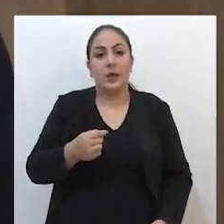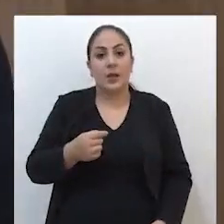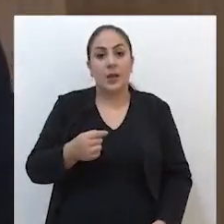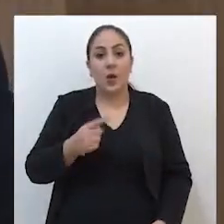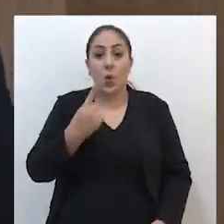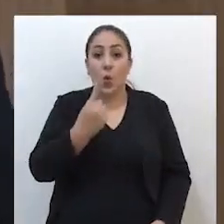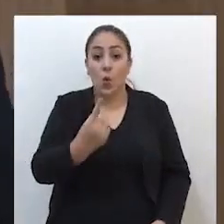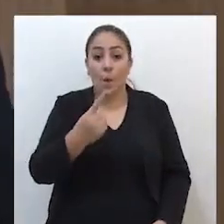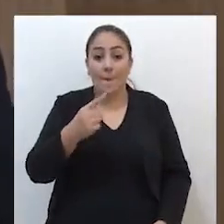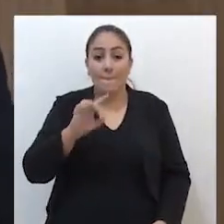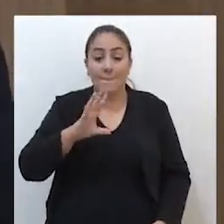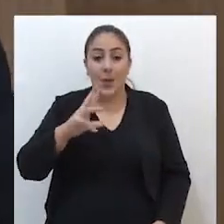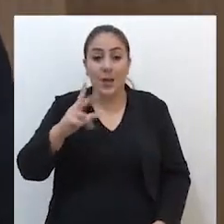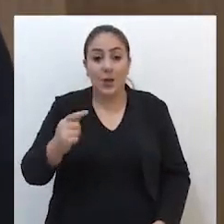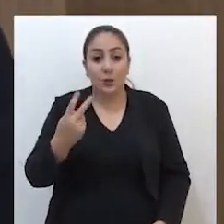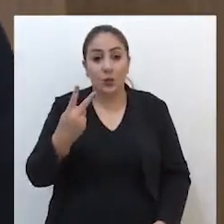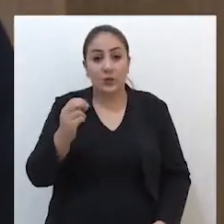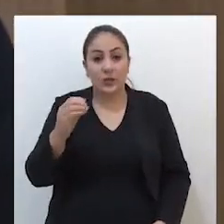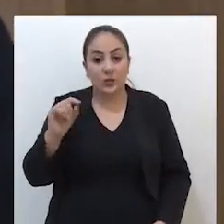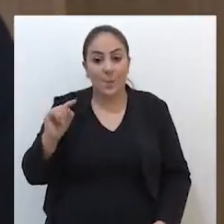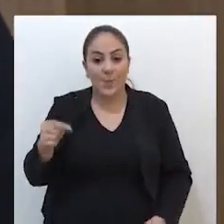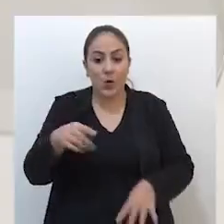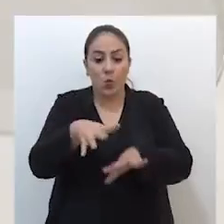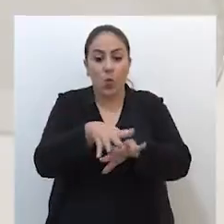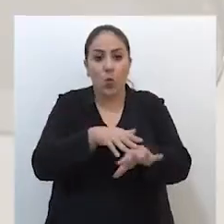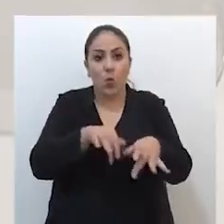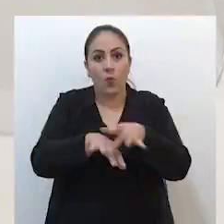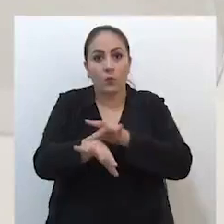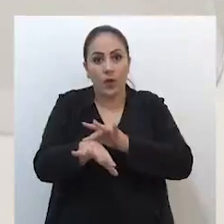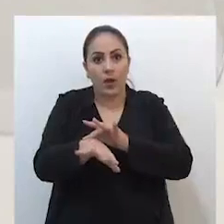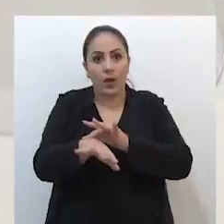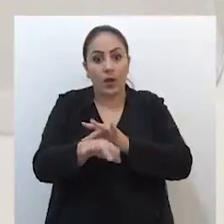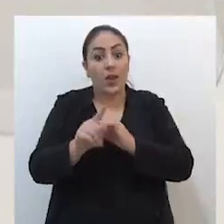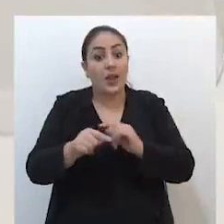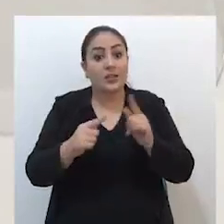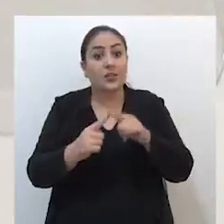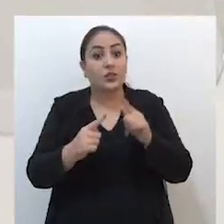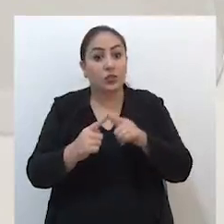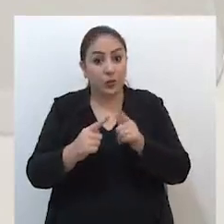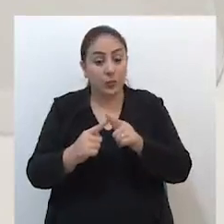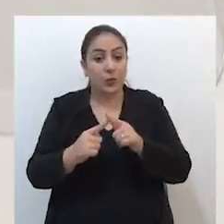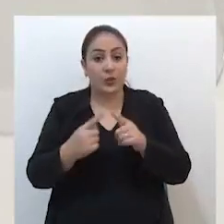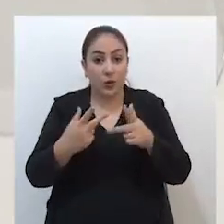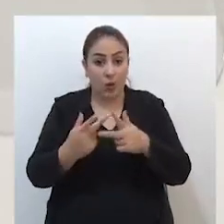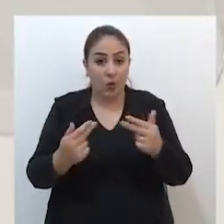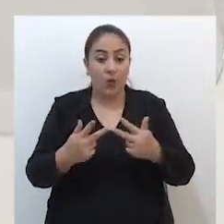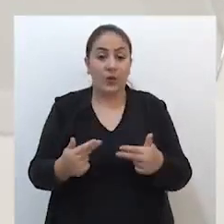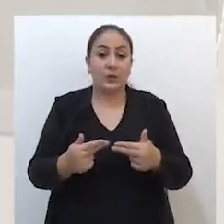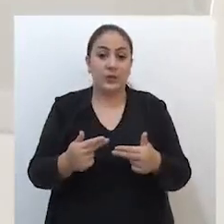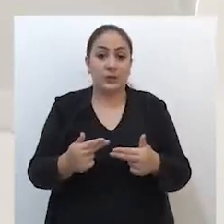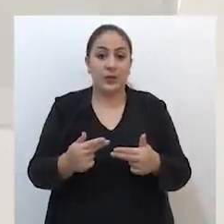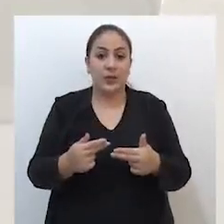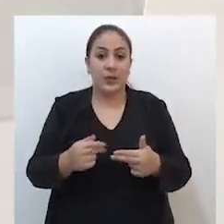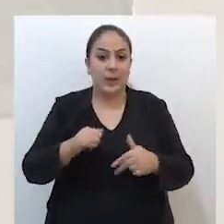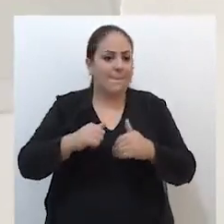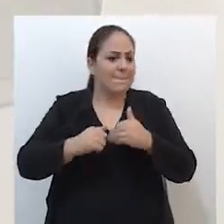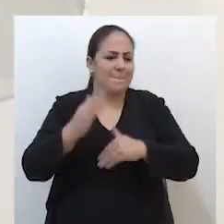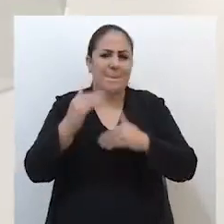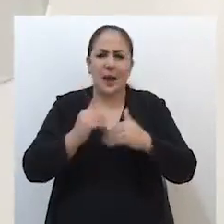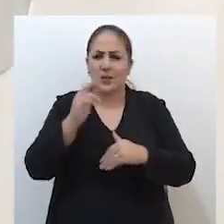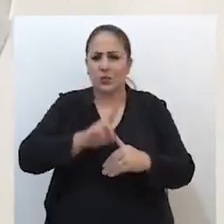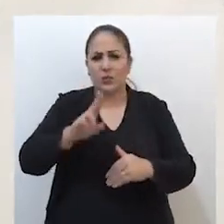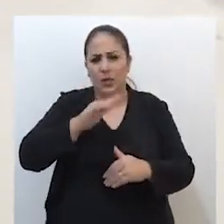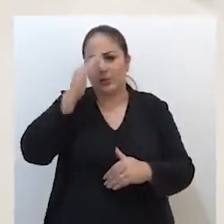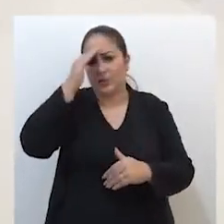e 200 mil pares de luvas. e este tipo de máscara é o